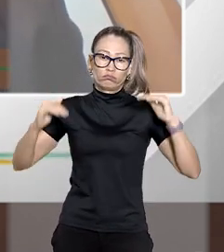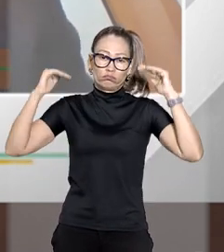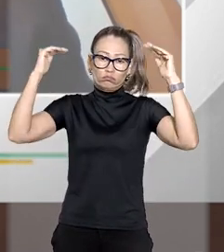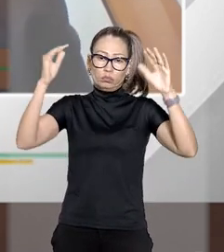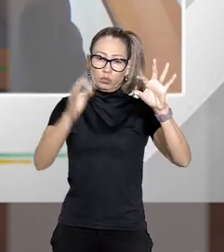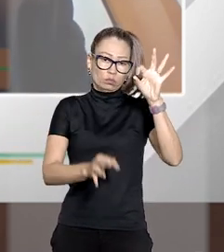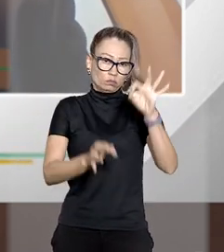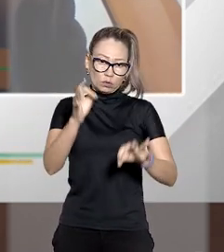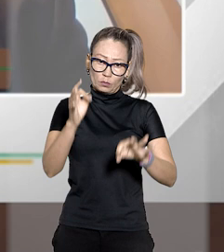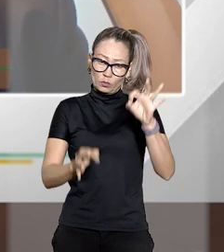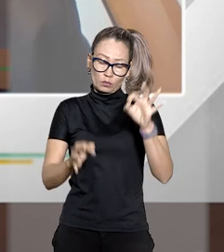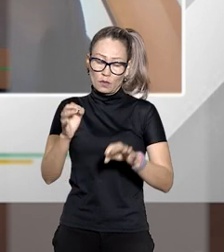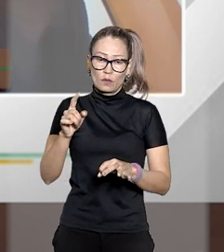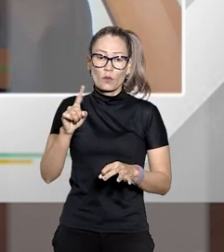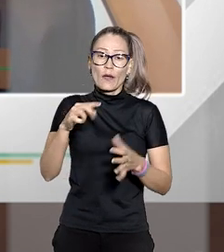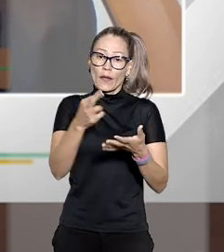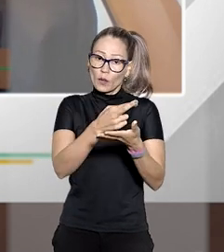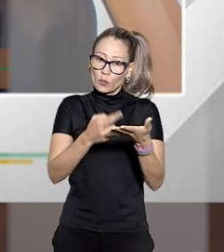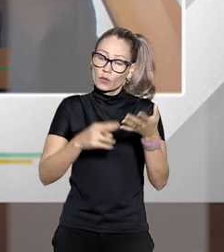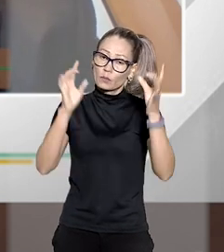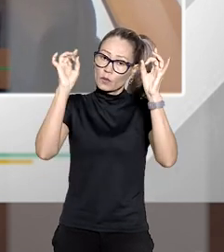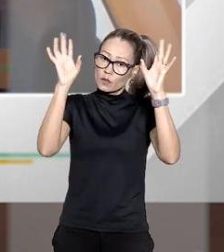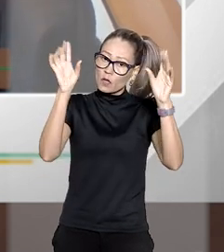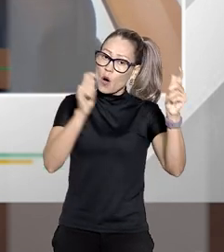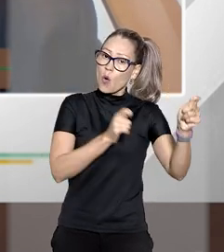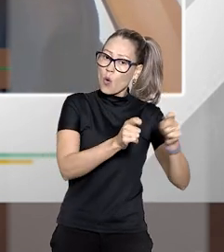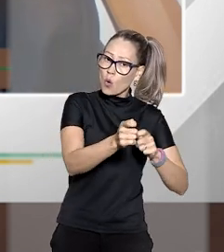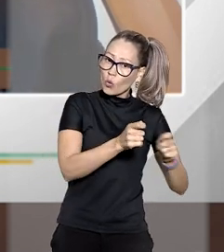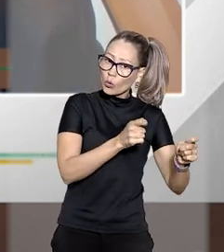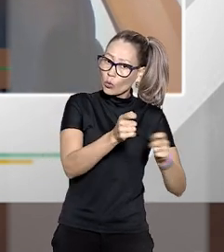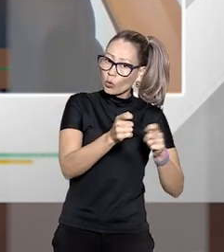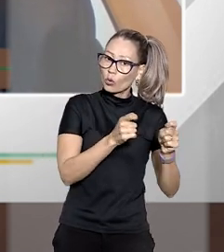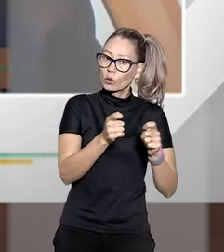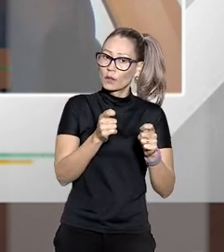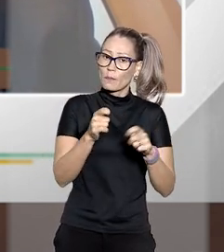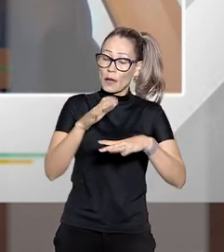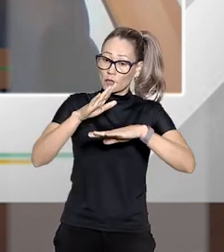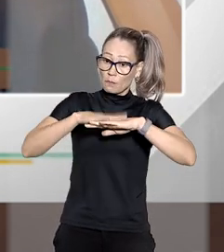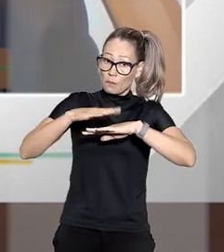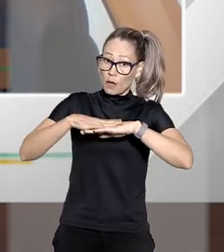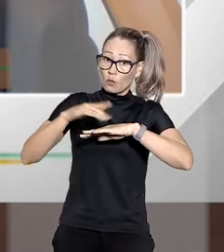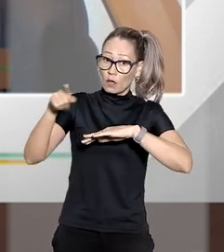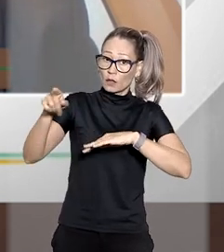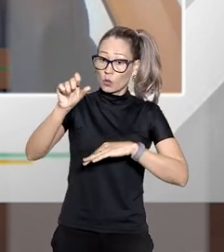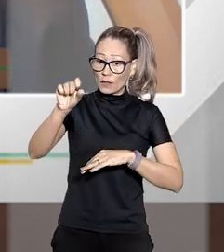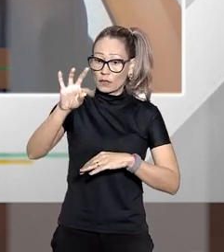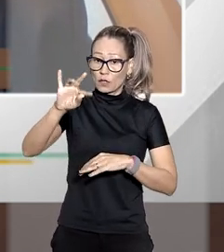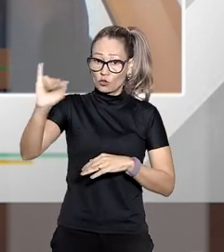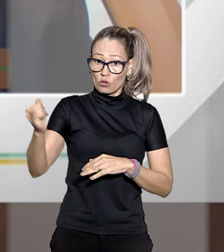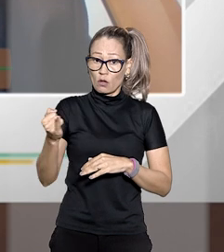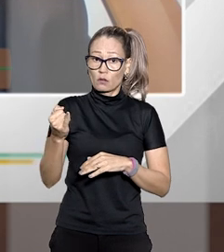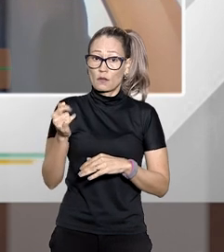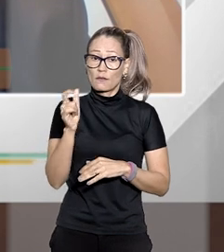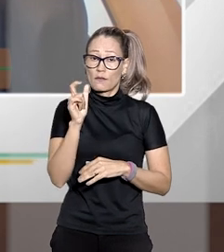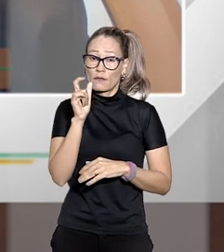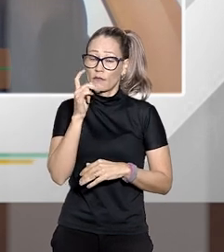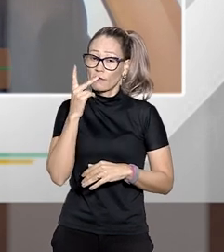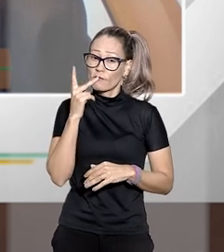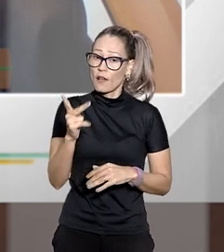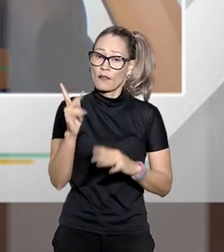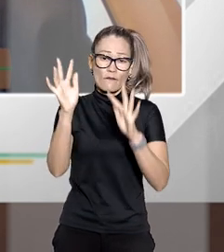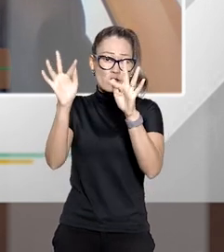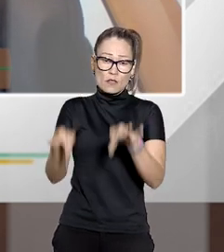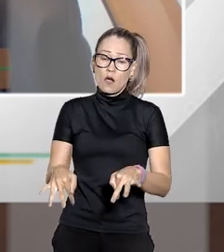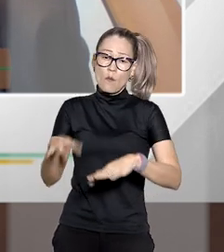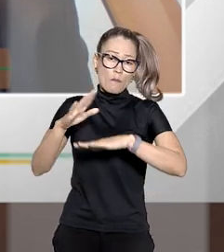para interposição do recurso especial e portanto para o controle e a palavra final do STJ que no fim é uma forma também